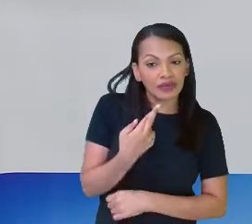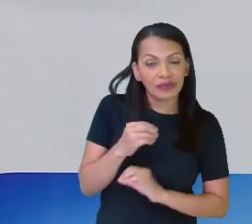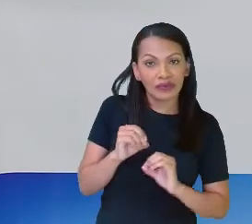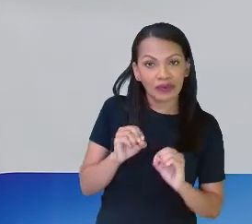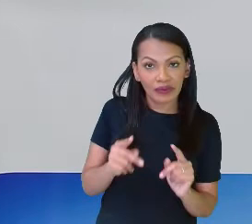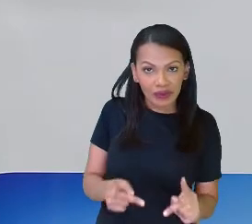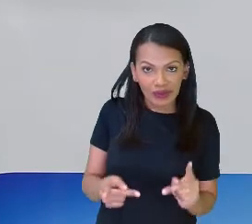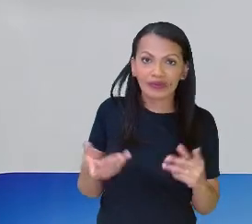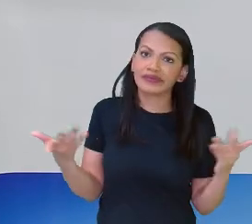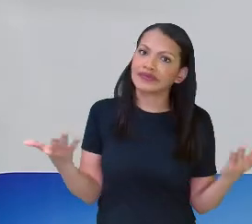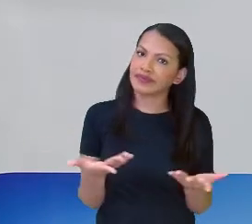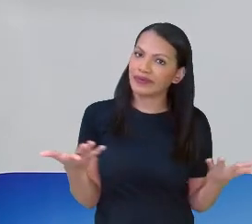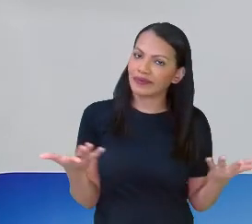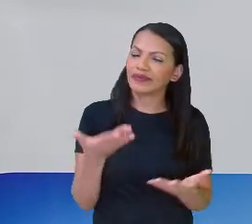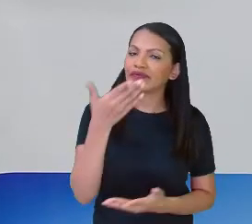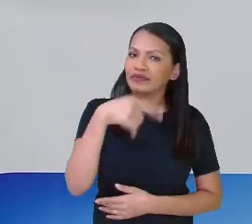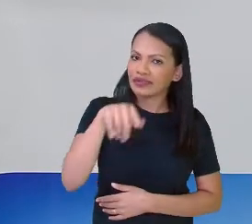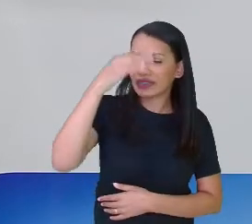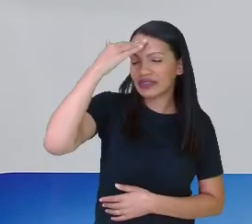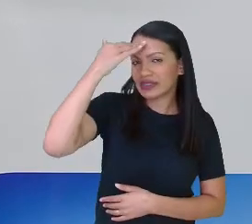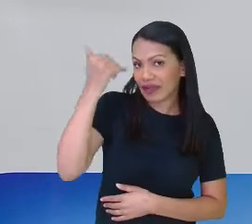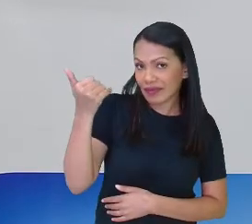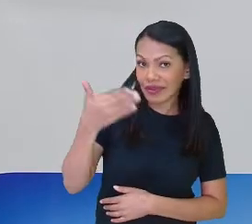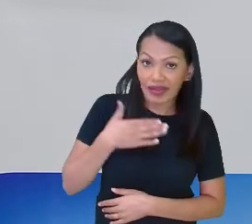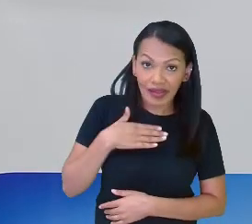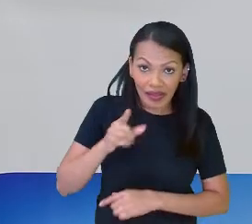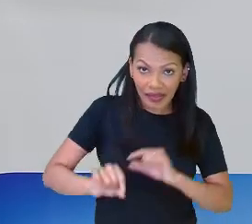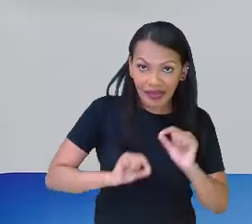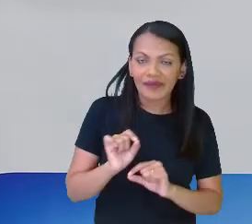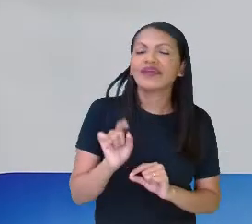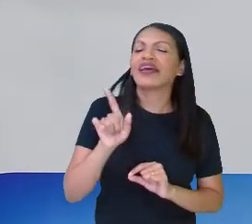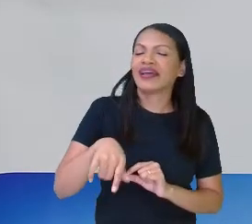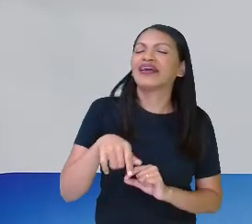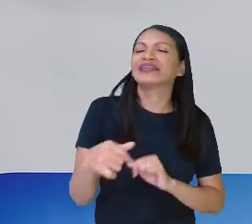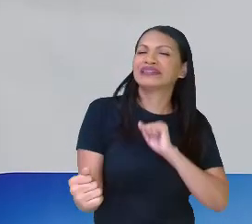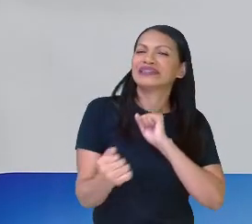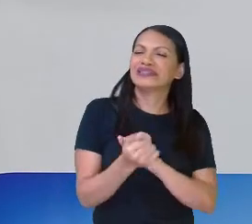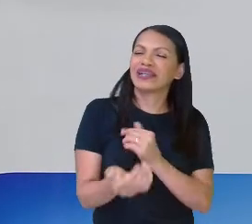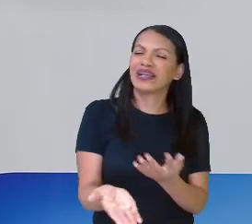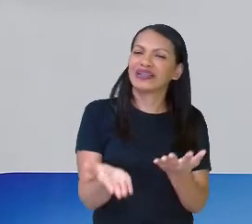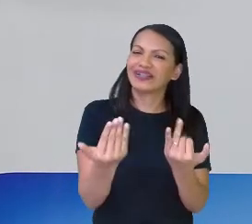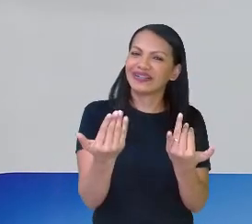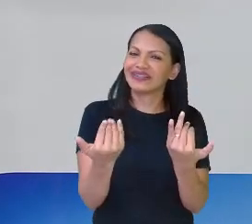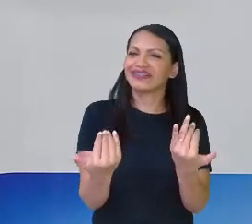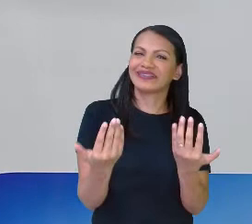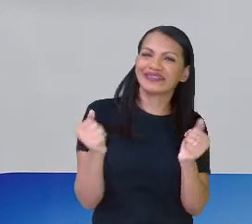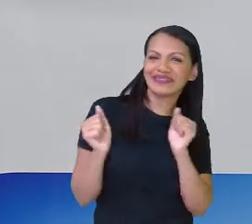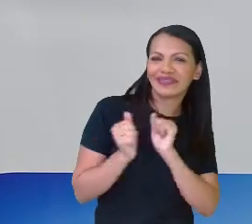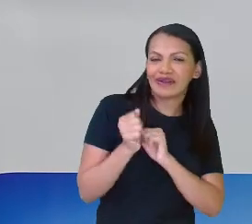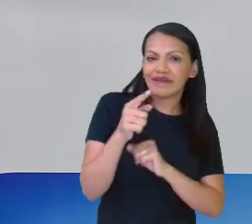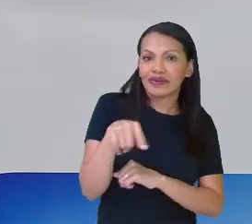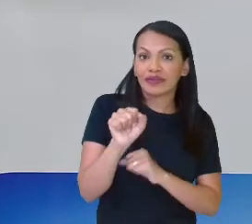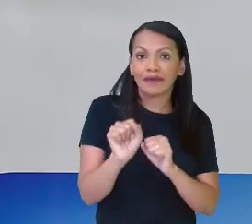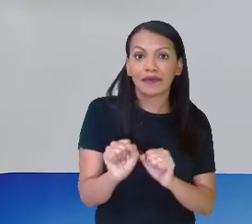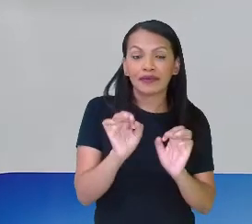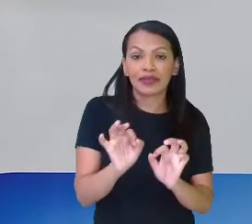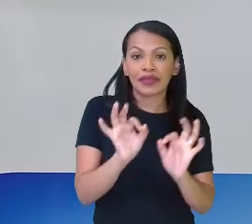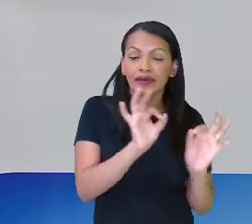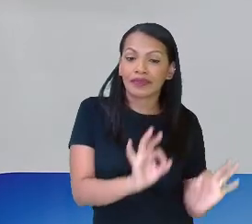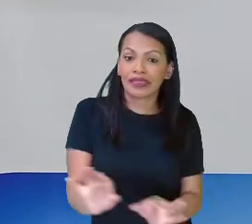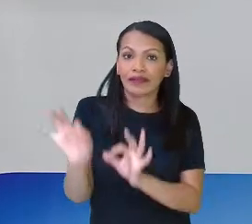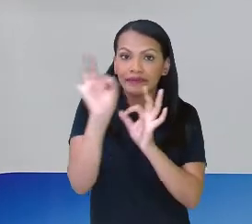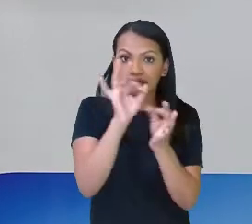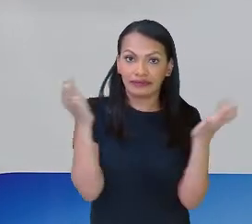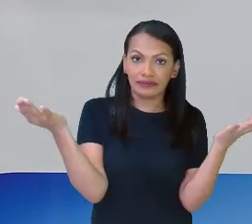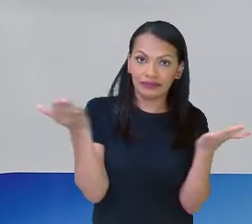logo, né, porque vocês sabem que comigo é assim, então chega junto, porque você pode estar me assistindo nesse